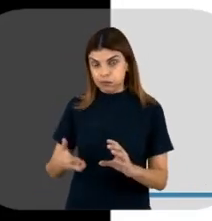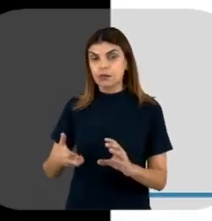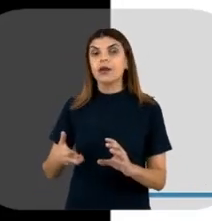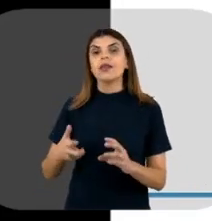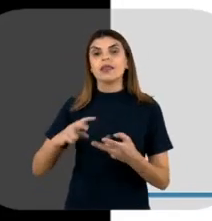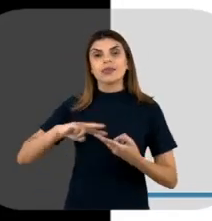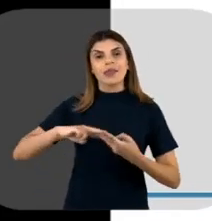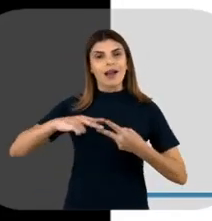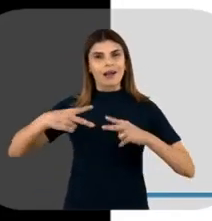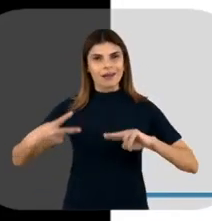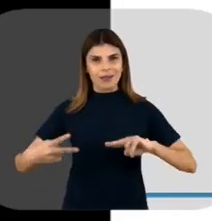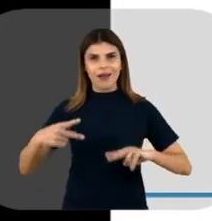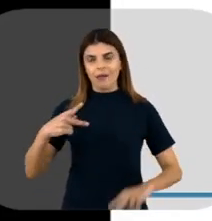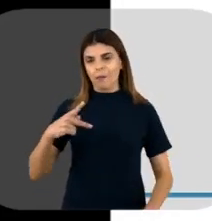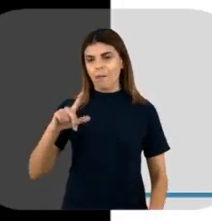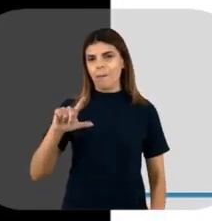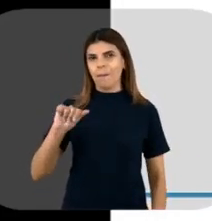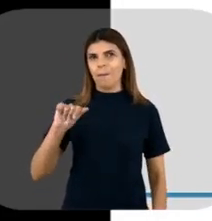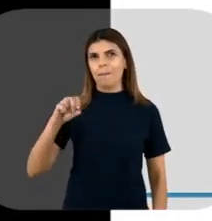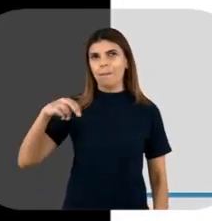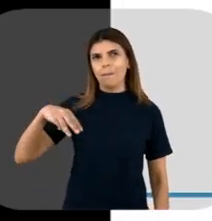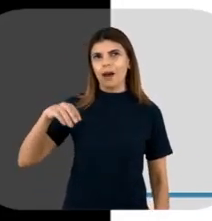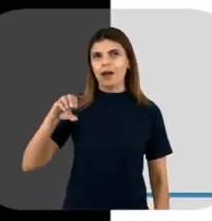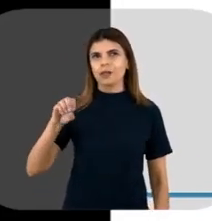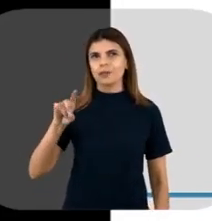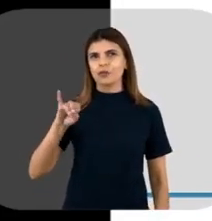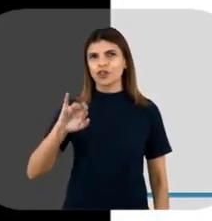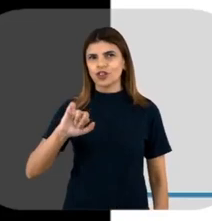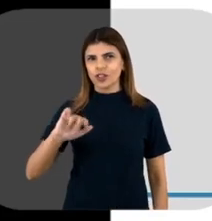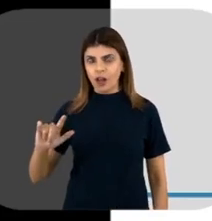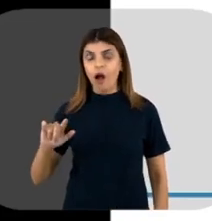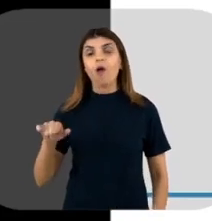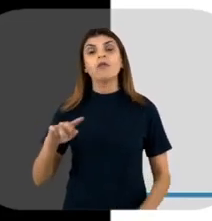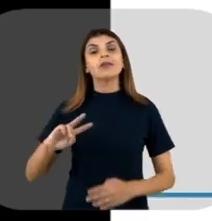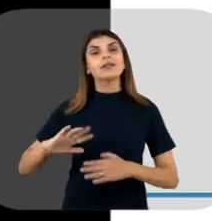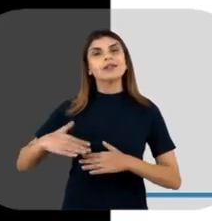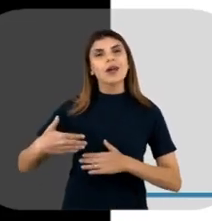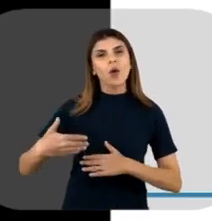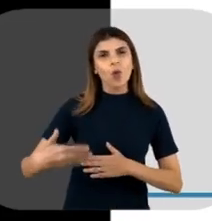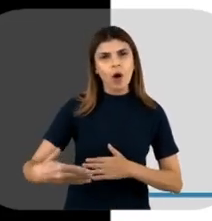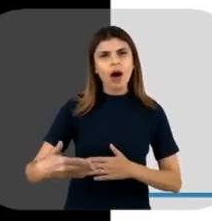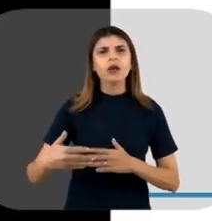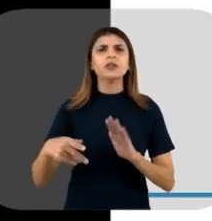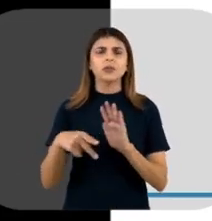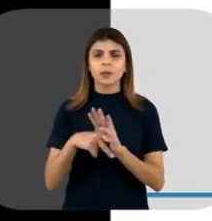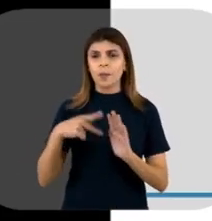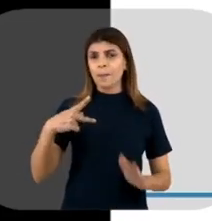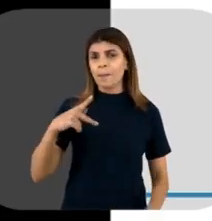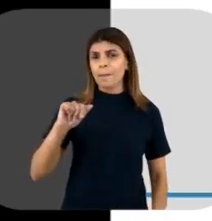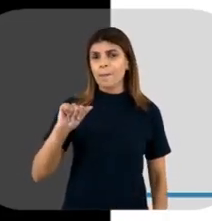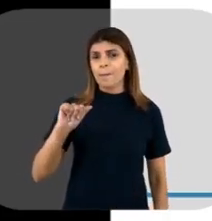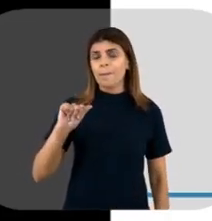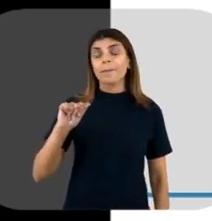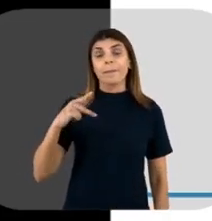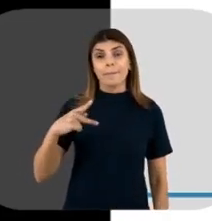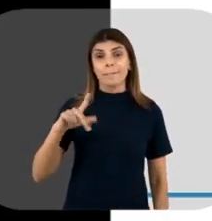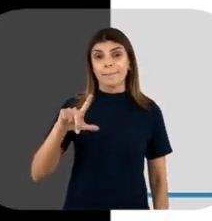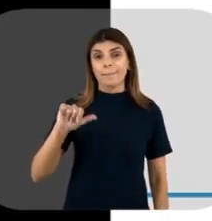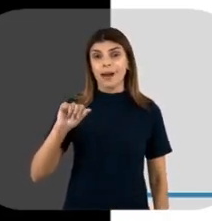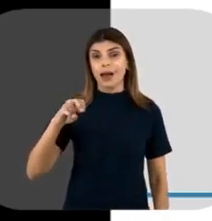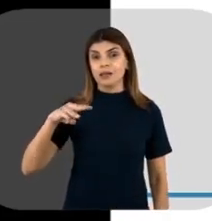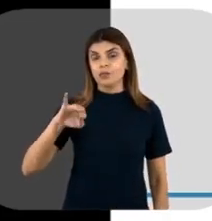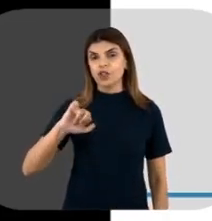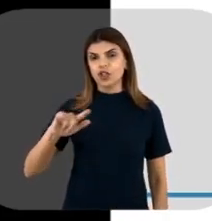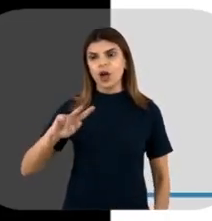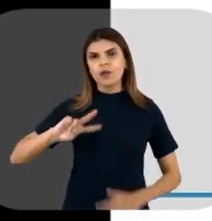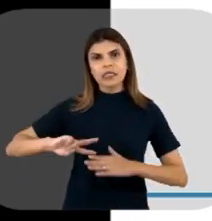plasmidial, né? E aí foi criada essa sequência, um DNA plasmidial recombinante contendo